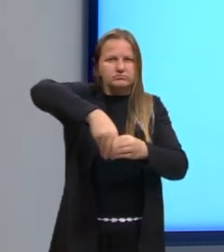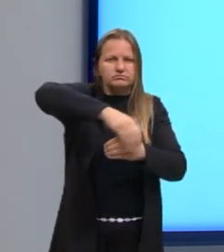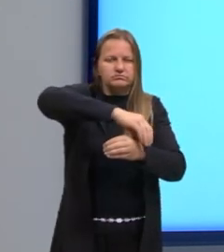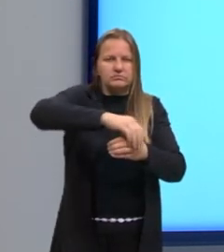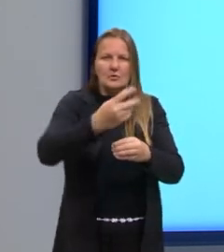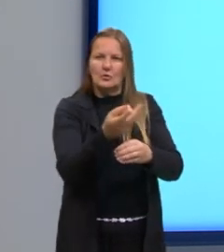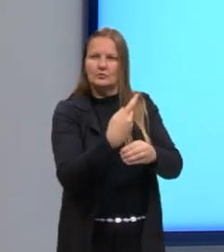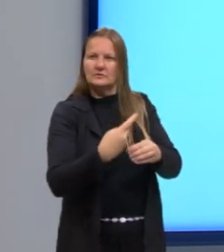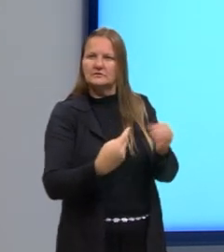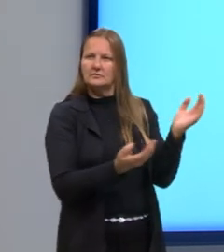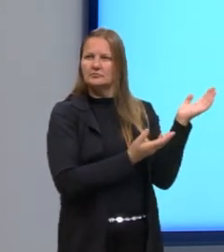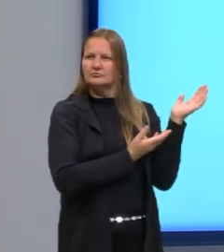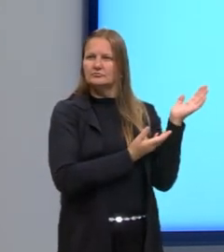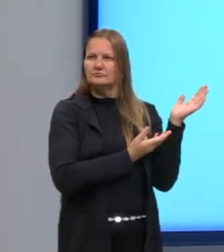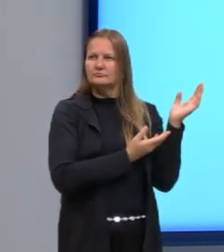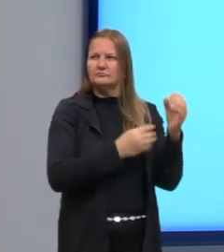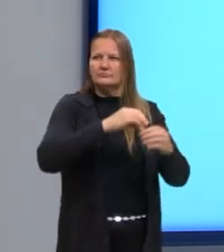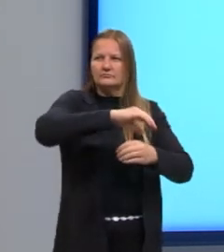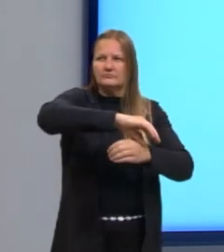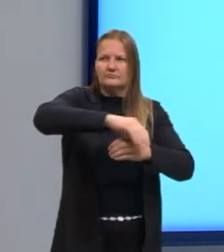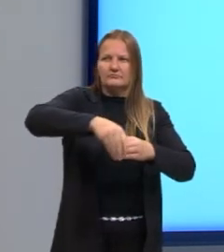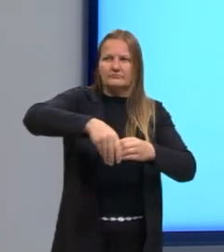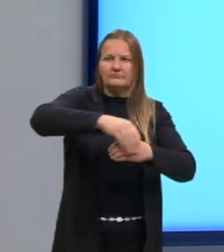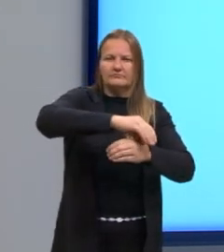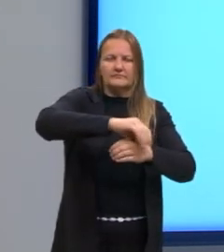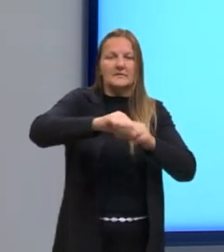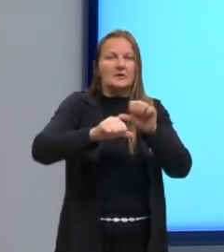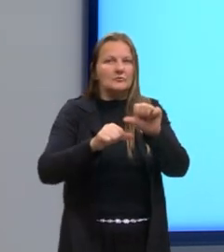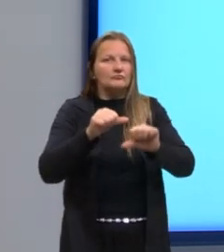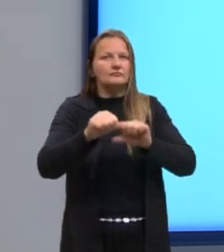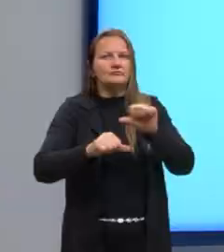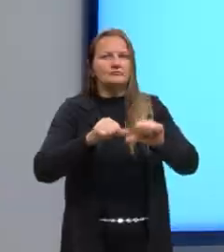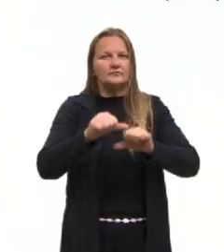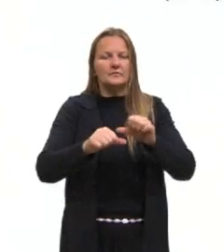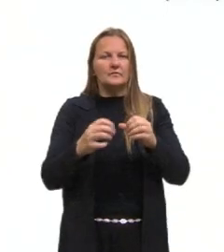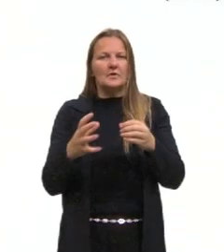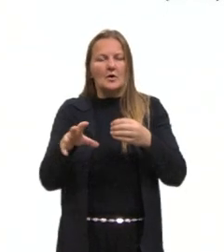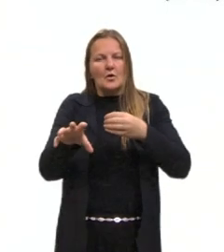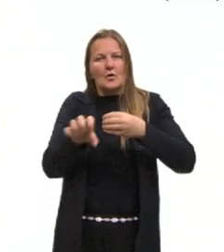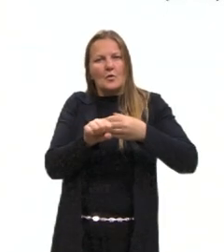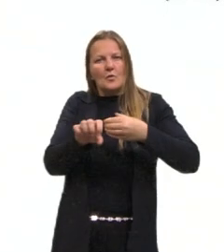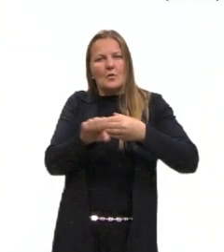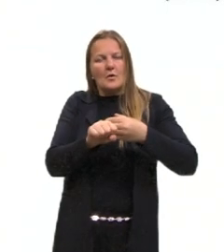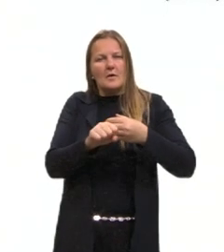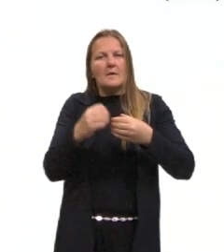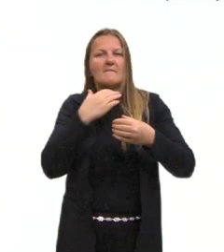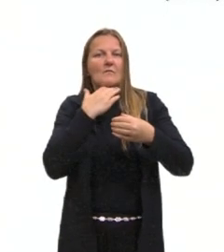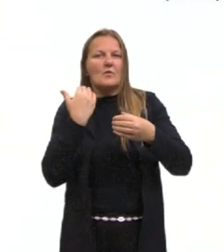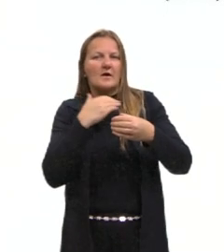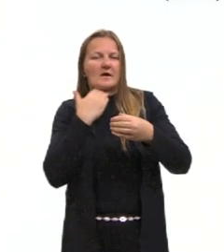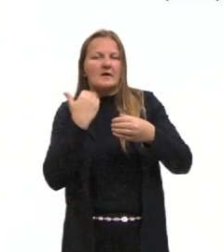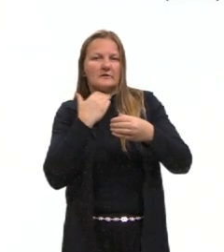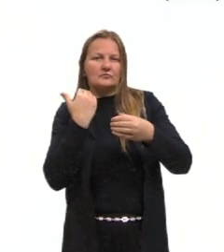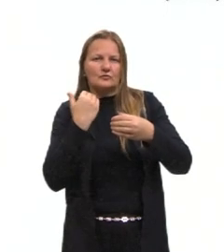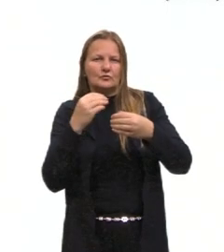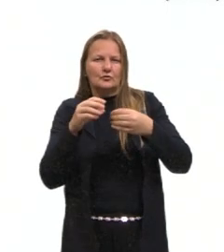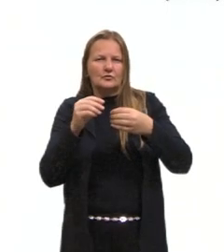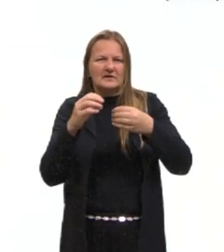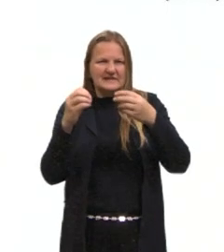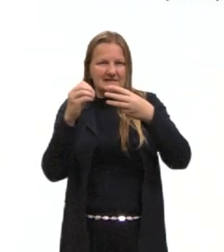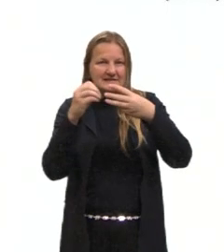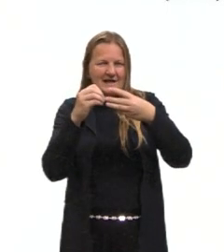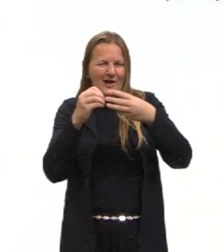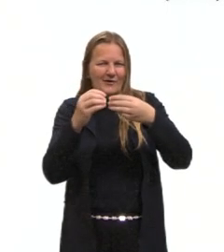Então, o alburno, essa parte, ela vai se transformar em cerne quando as suas células morrerem. Aí ela vai se transformando em